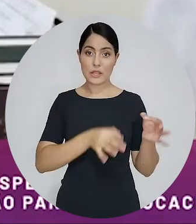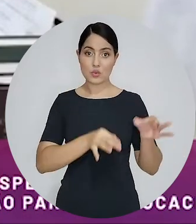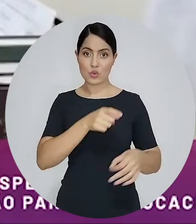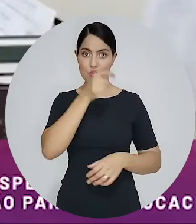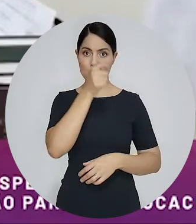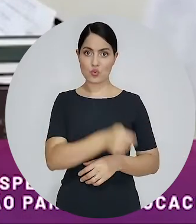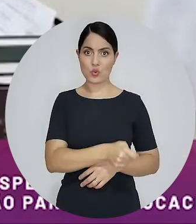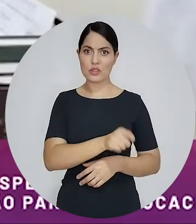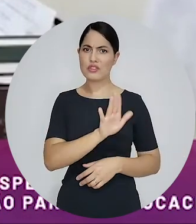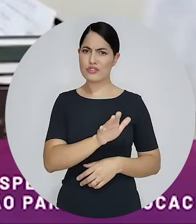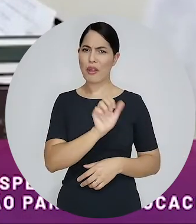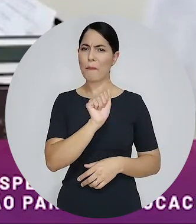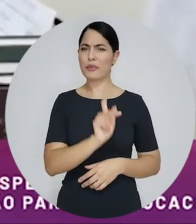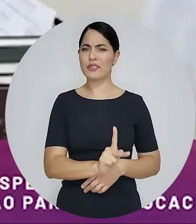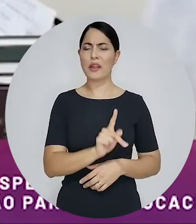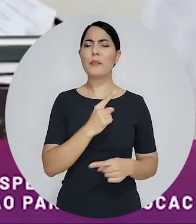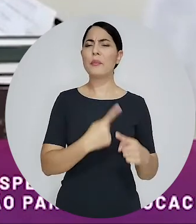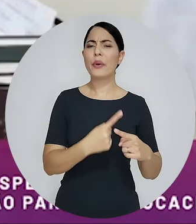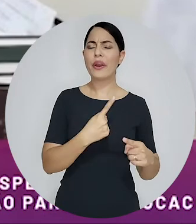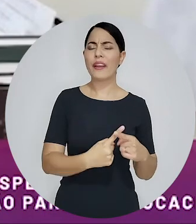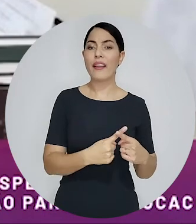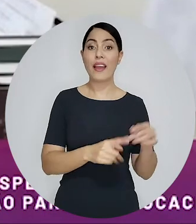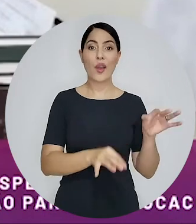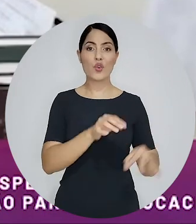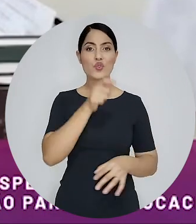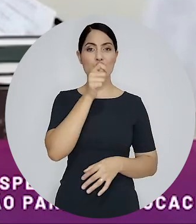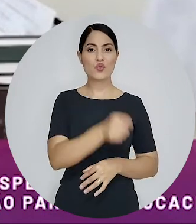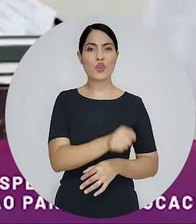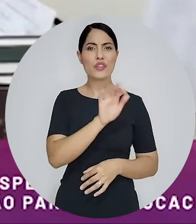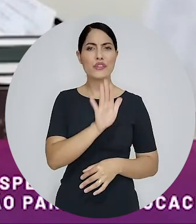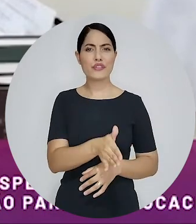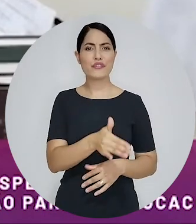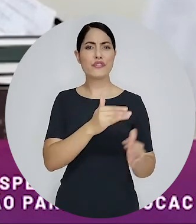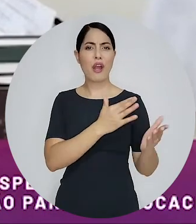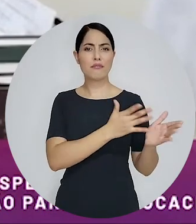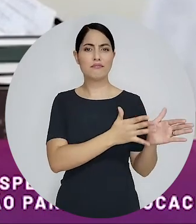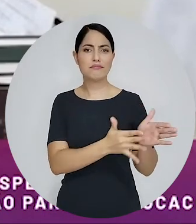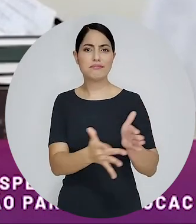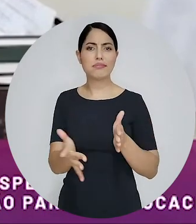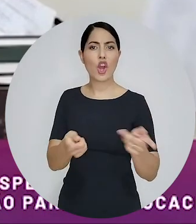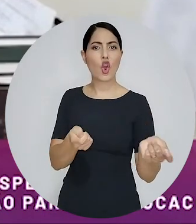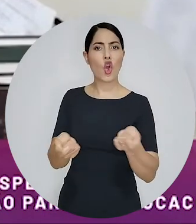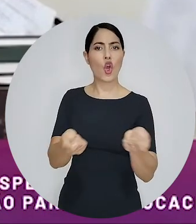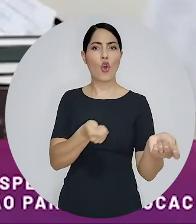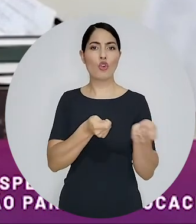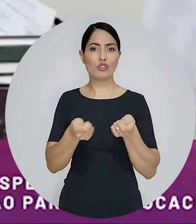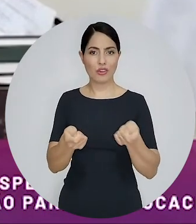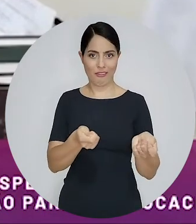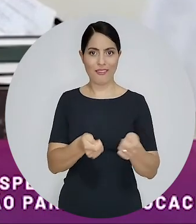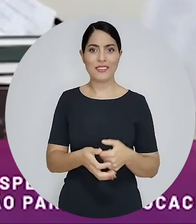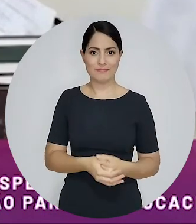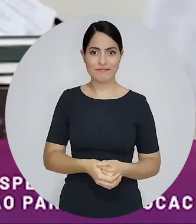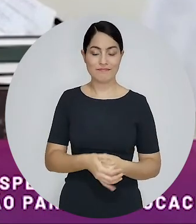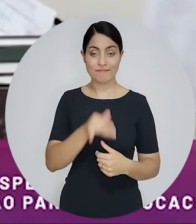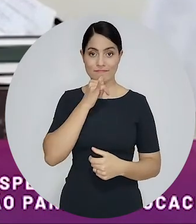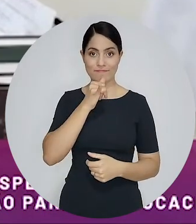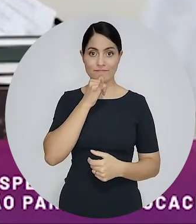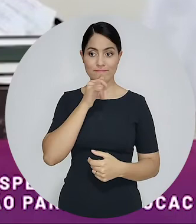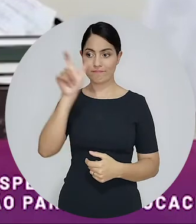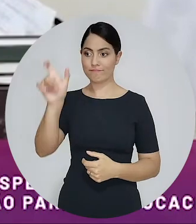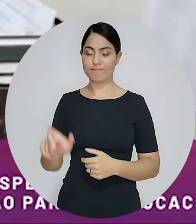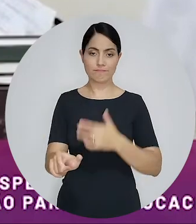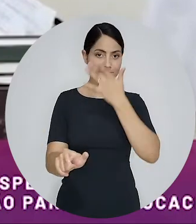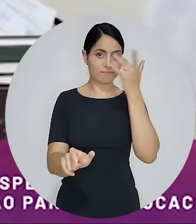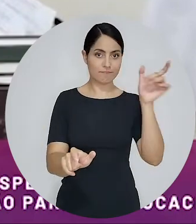estão acostumados a tomada de decisão eles estão acostumados a controlar o processo e muitas vezes as